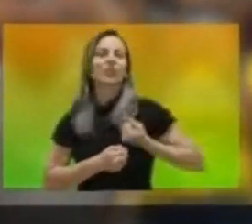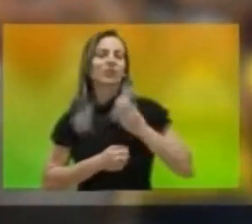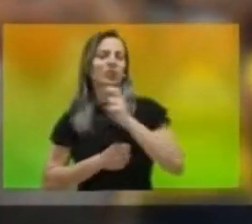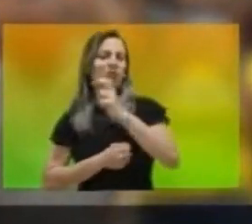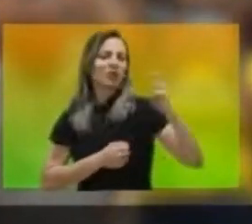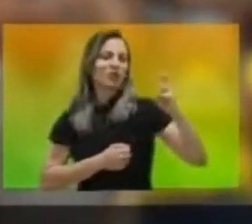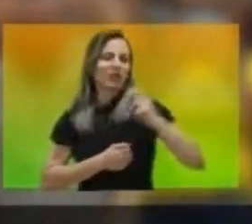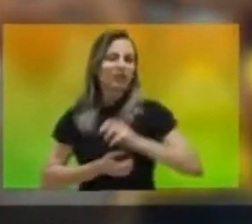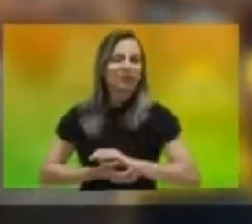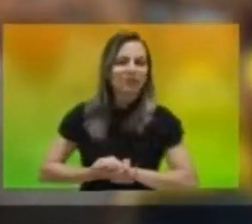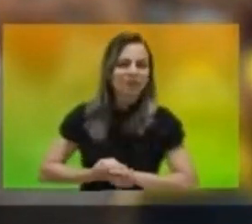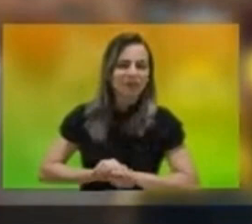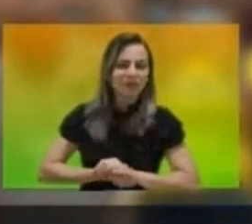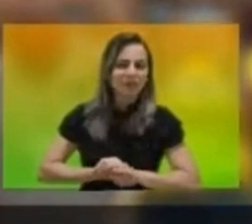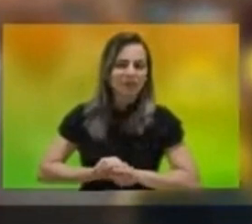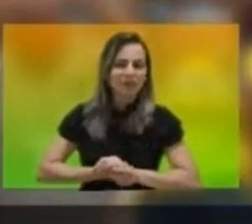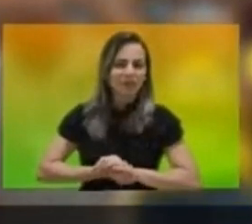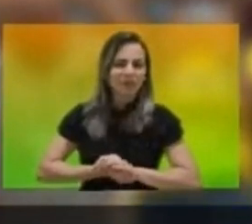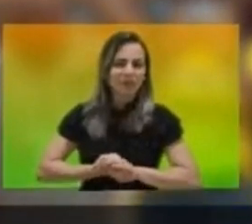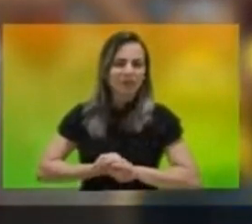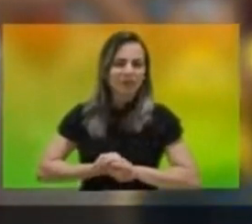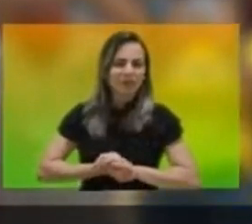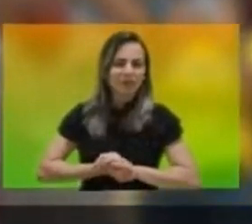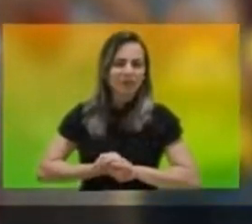55. 55. 55.